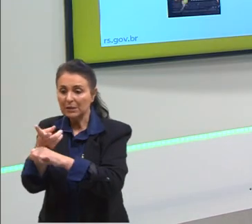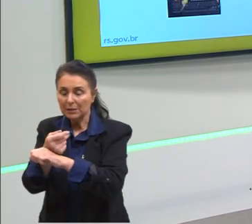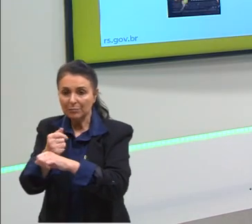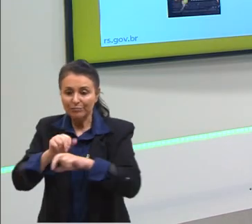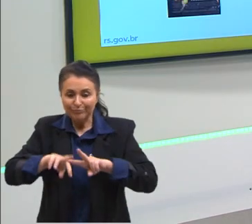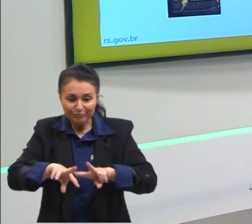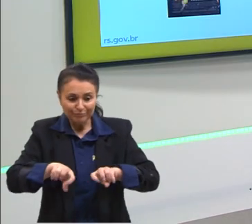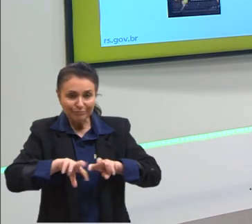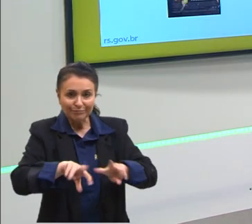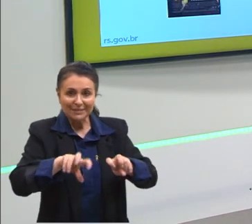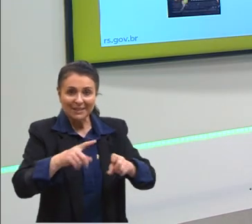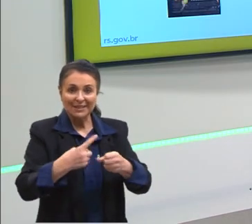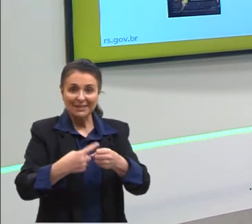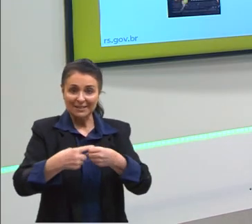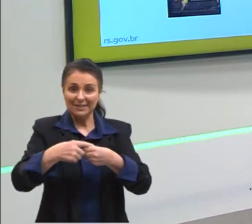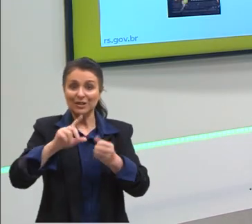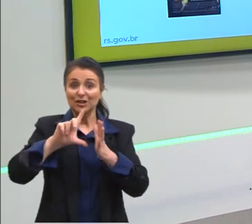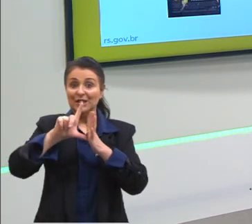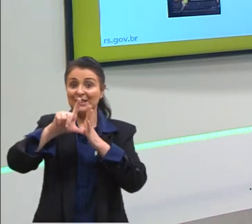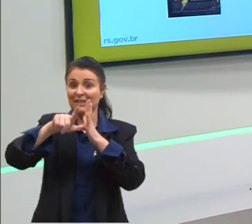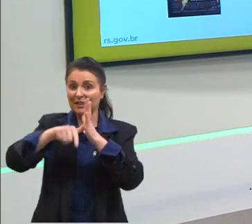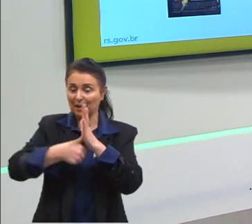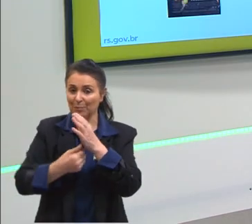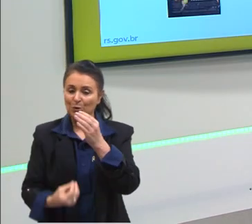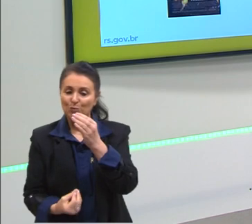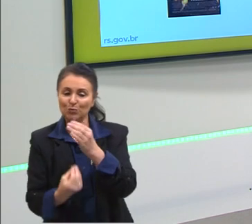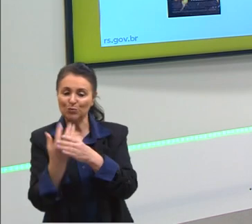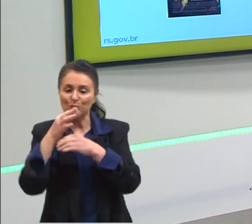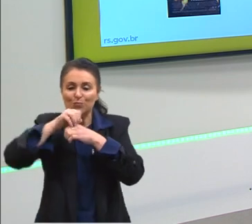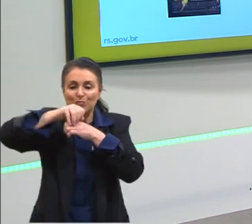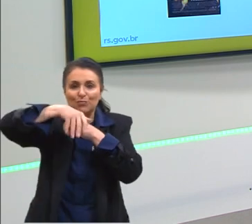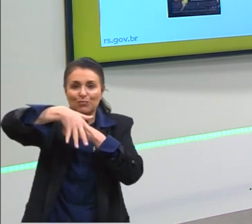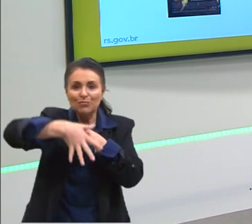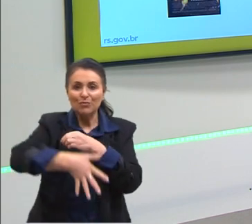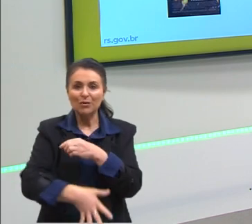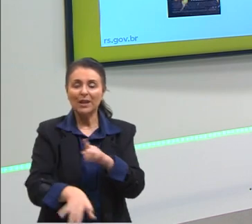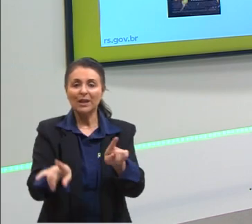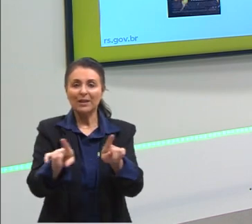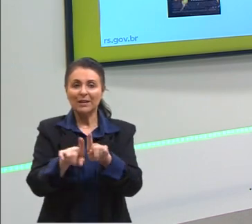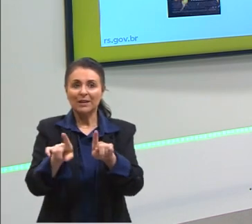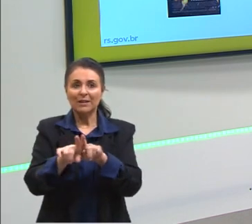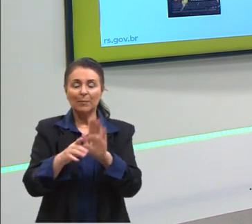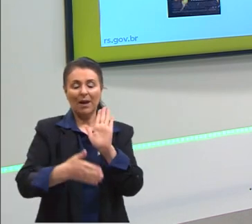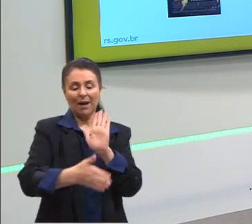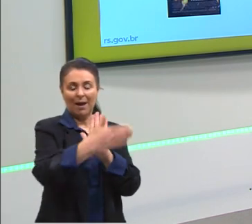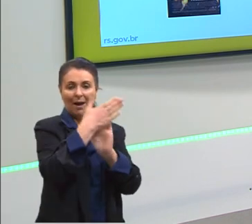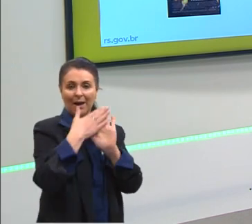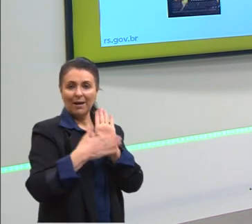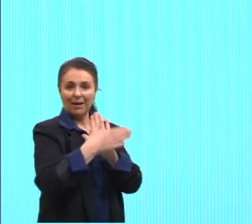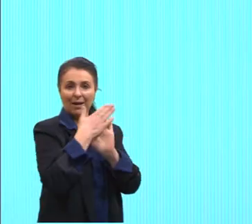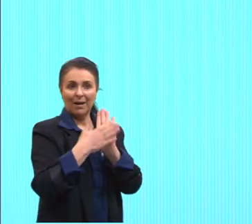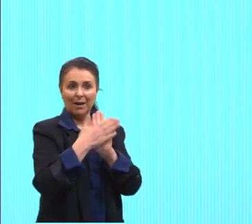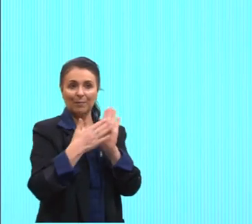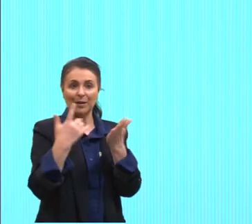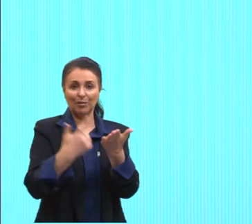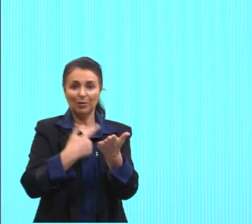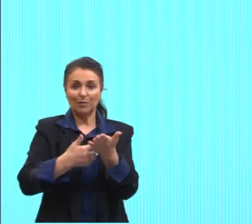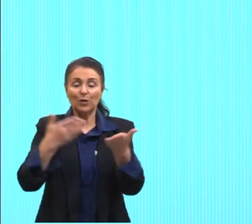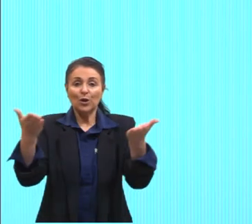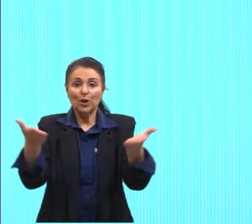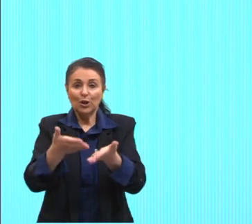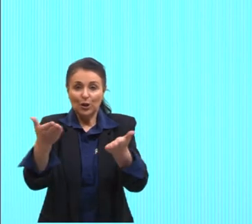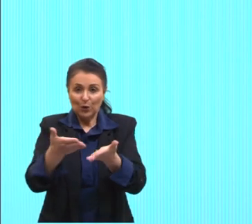submersa depois da erupção do vulcão. E trouxe para vocês a capa do livro, que hoje apareceu